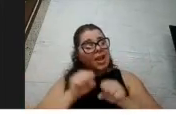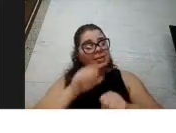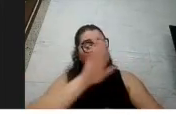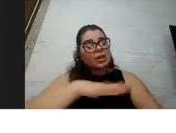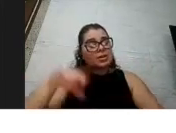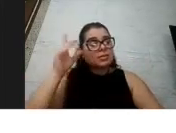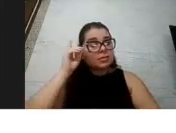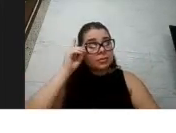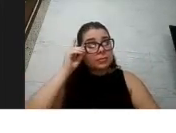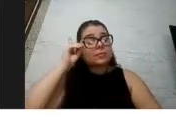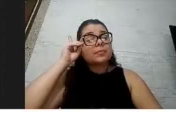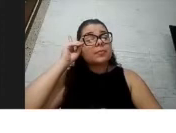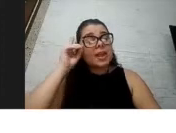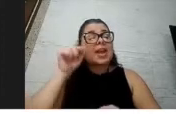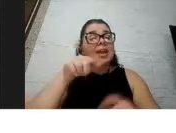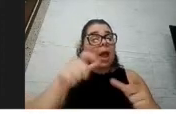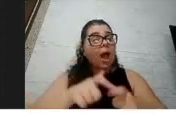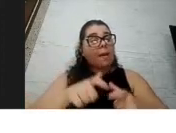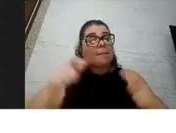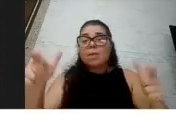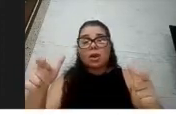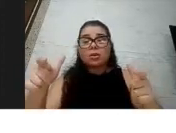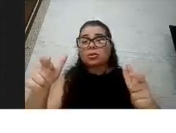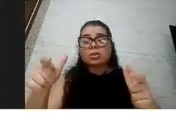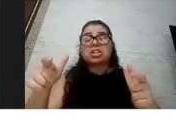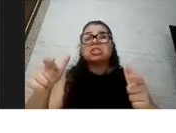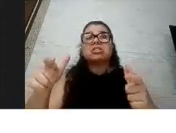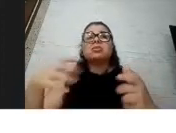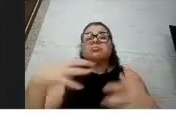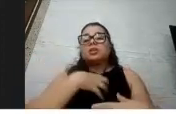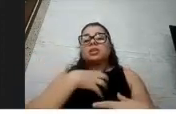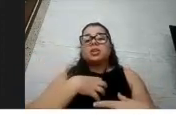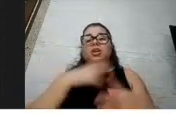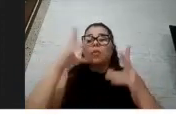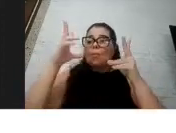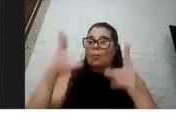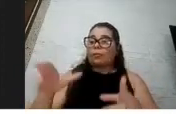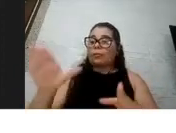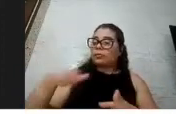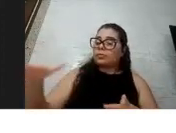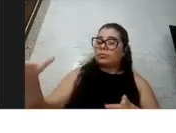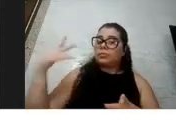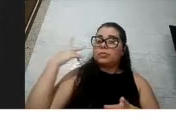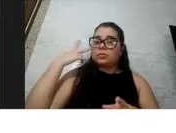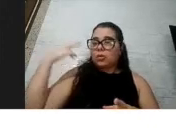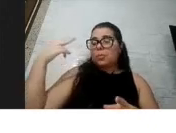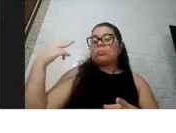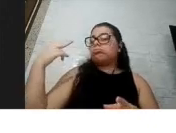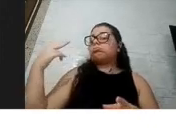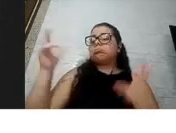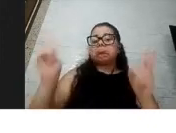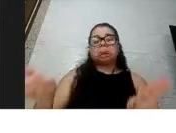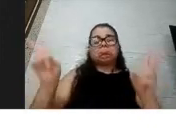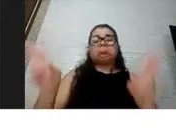tem se comportado como as crianças da população geral, ou seja, quadros leves, né, mas